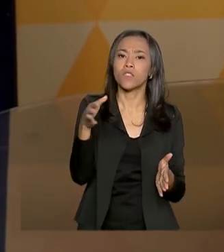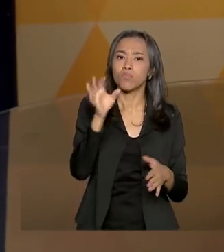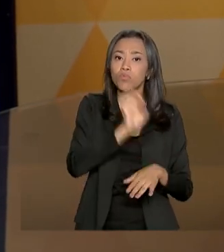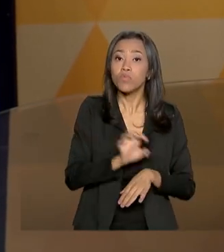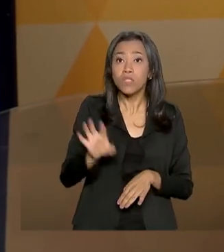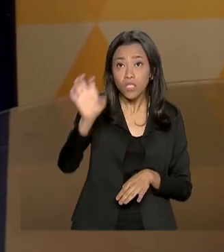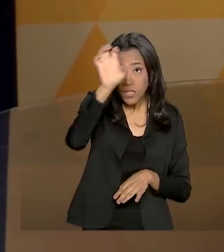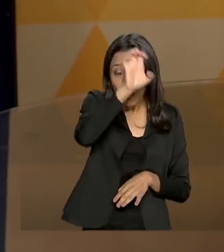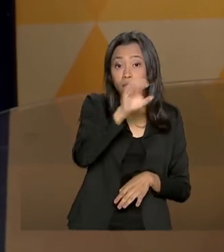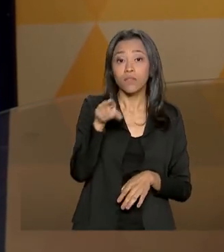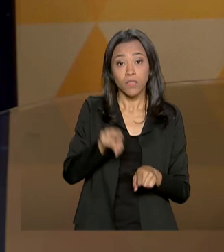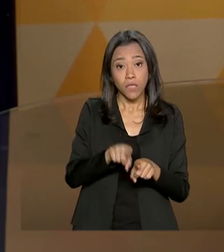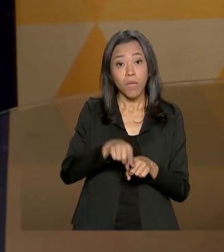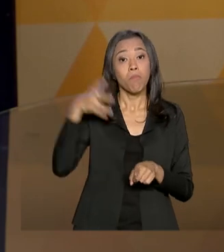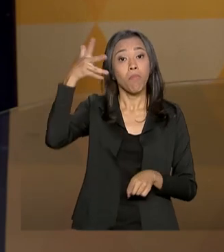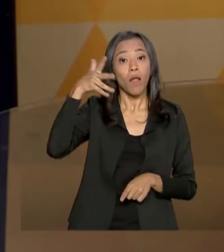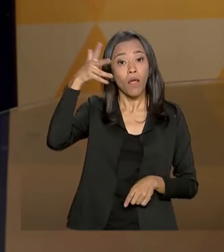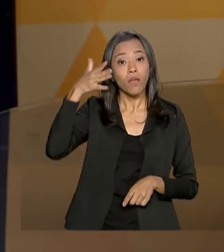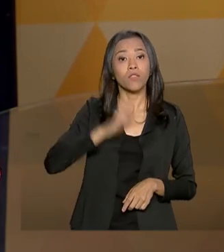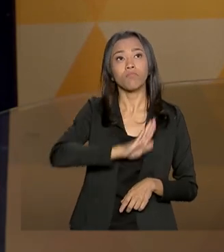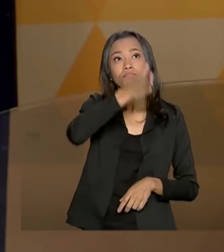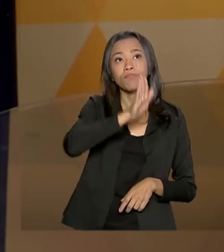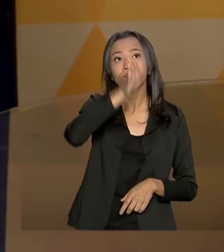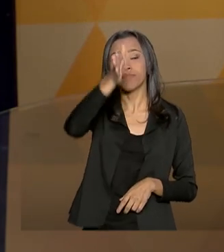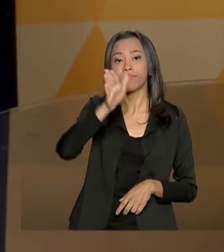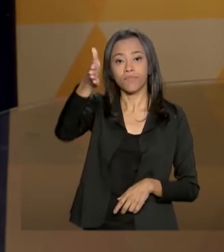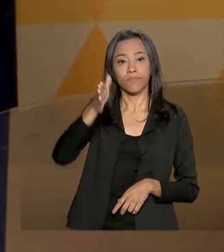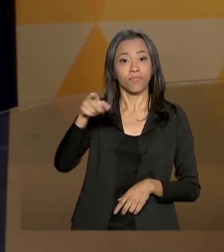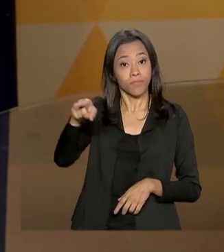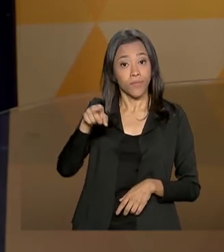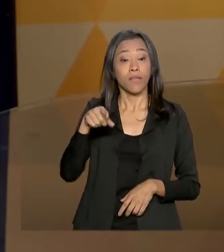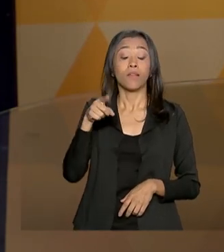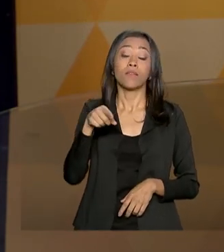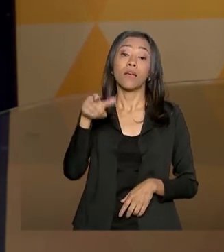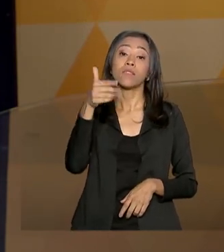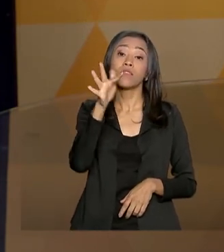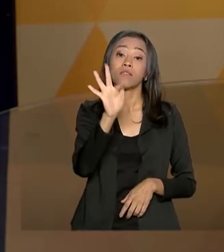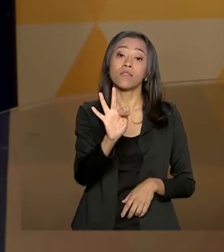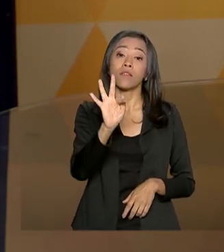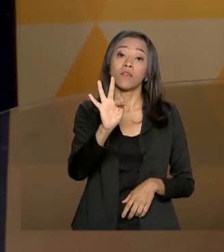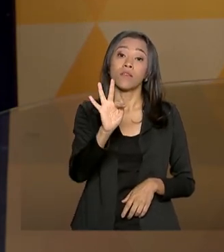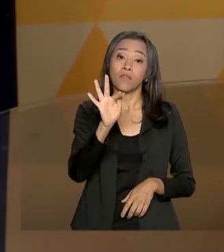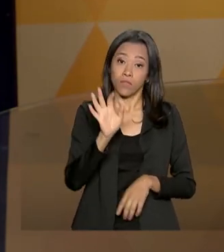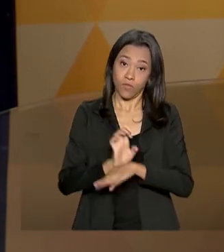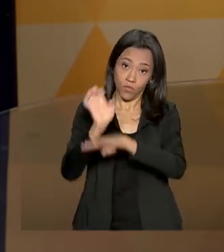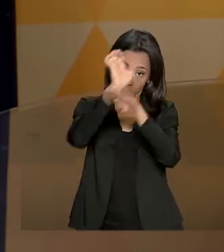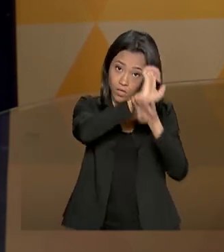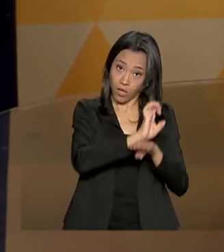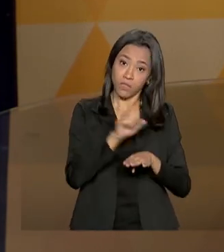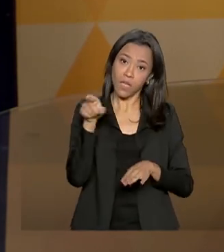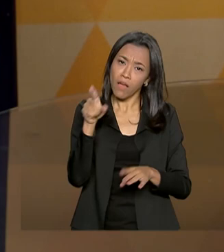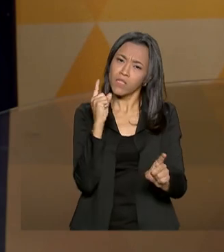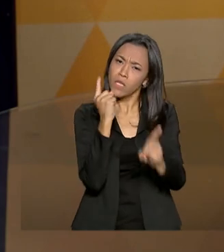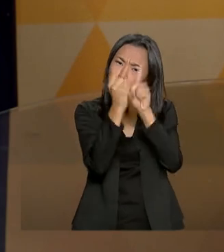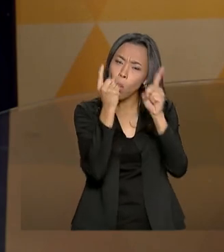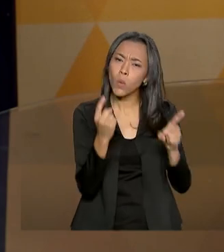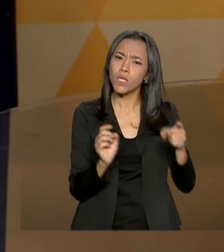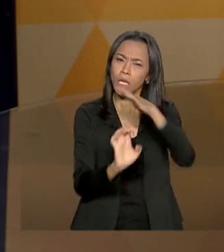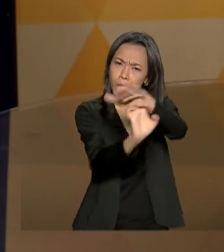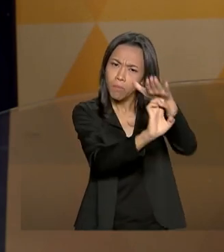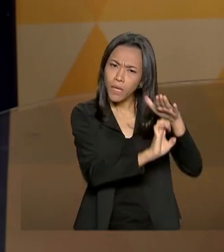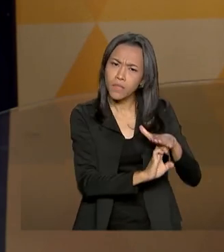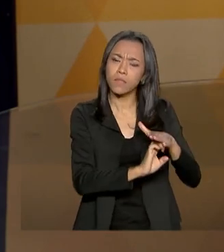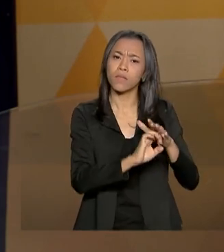e essas palestras que o senhor vem concedendo nas federações estaduais. E lá o senhor encontra empresários. E uma questão que os